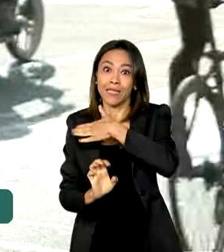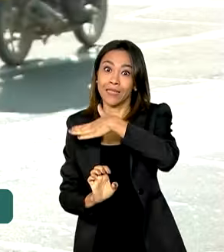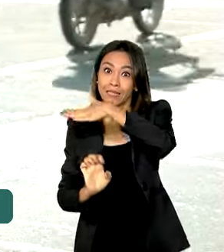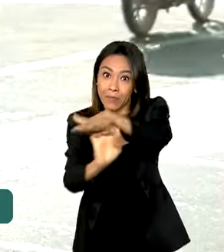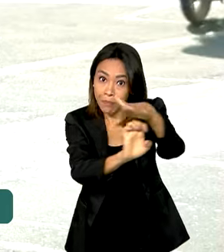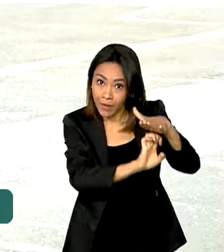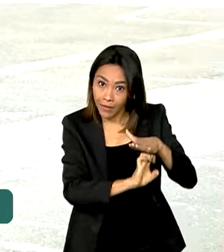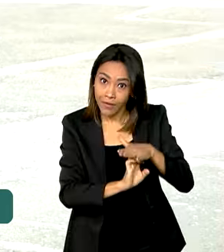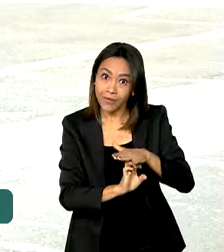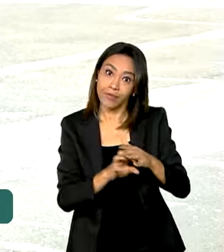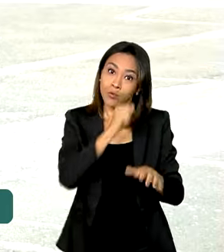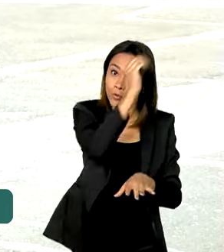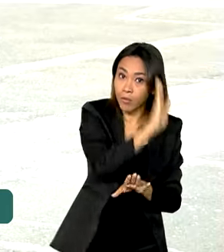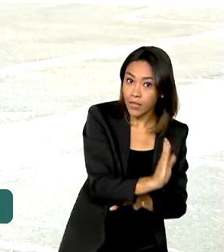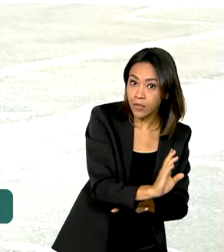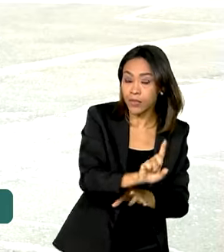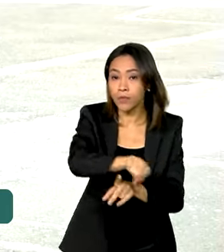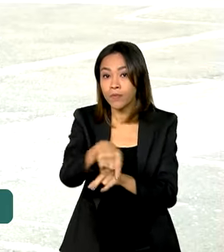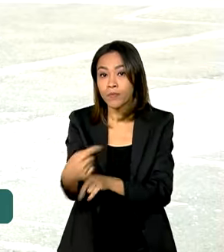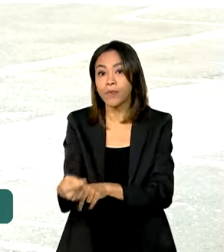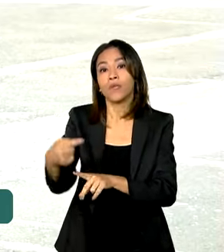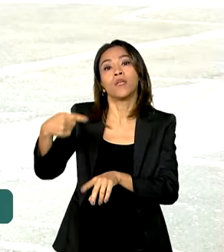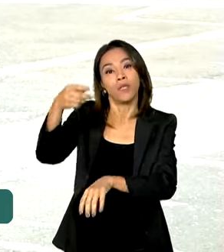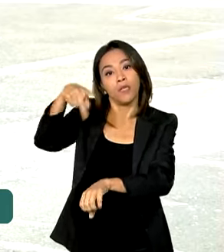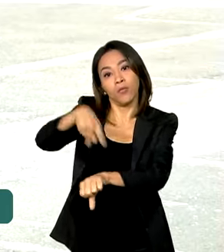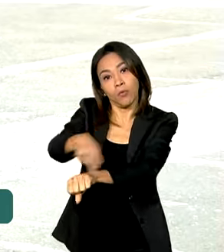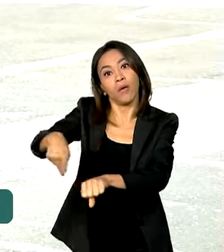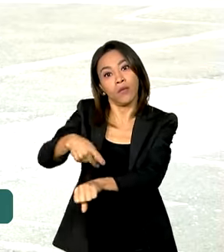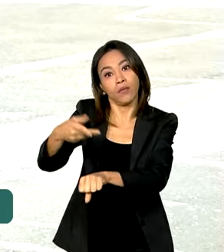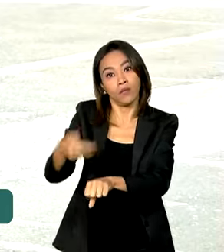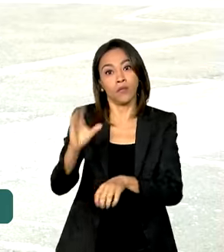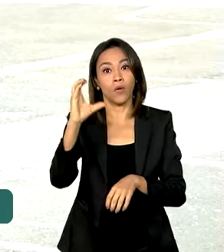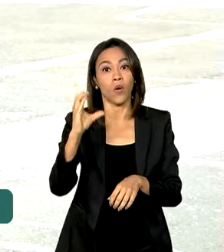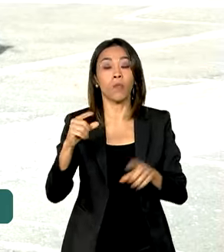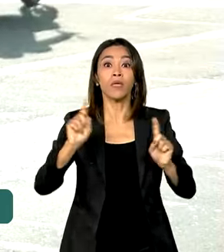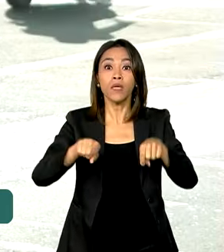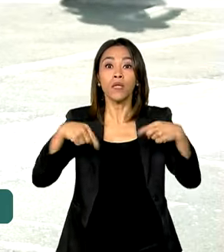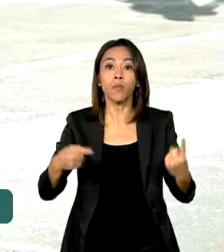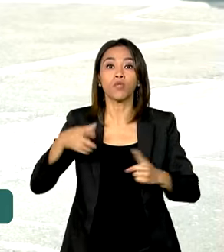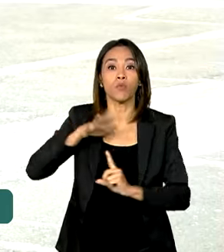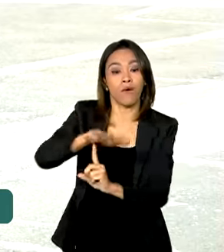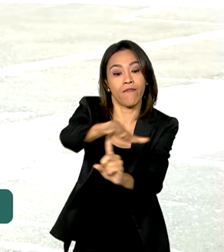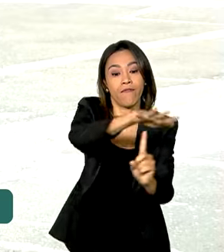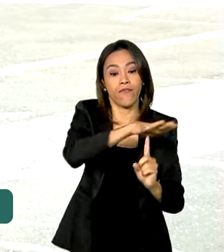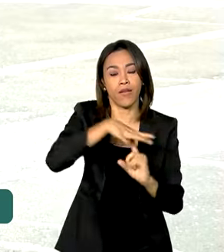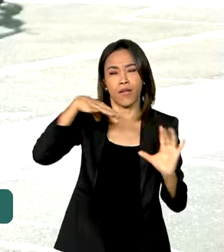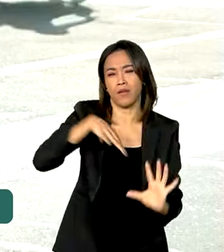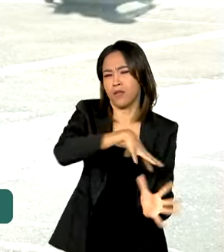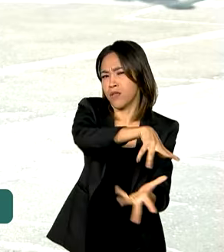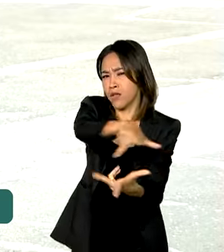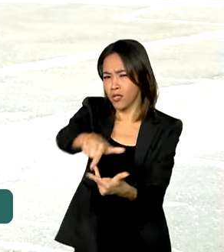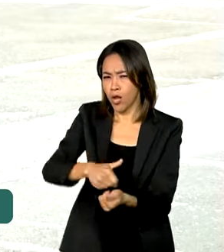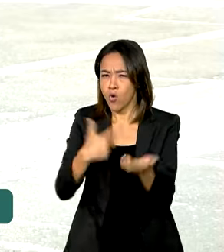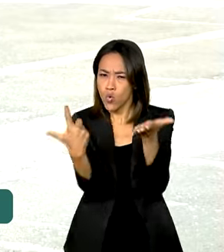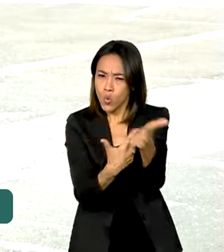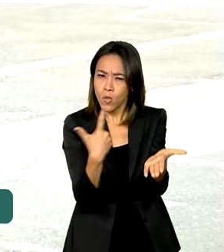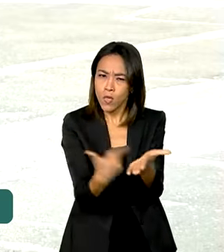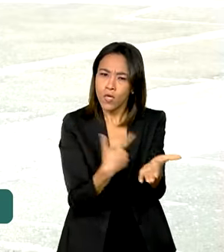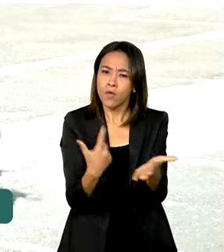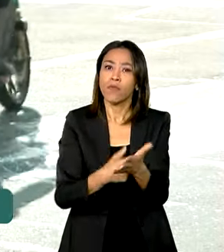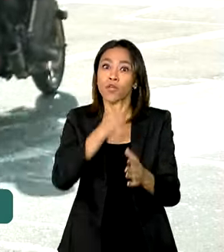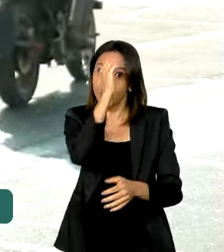organizado pela Apex Brasil, e farão a abertura da Feira Internacional do Livro, em que o Brasil será o país